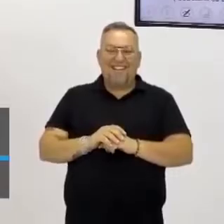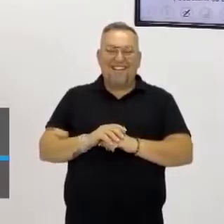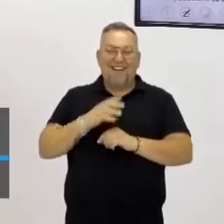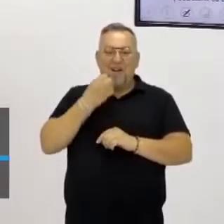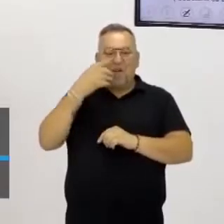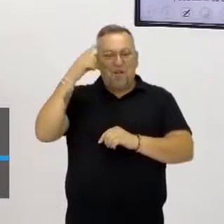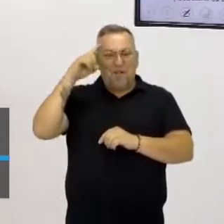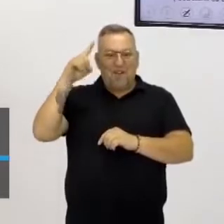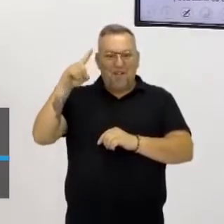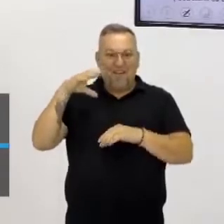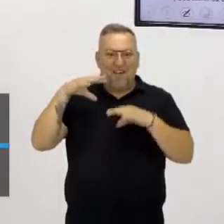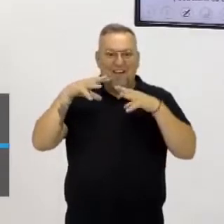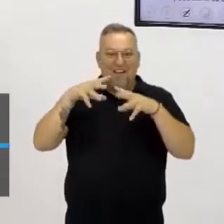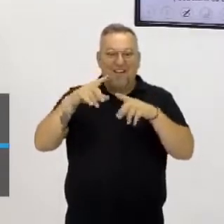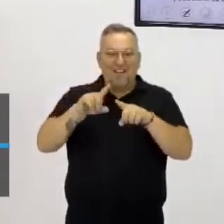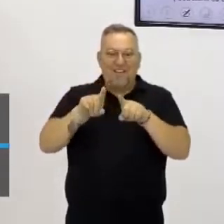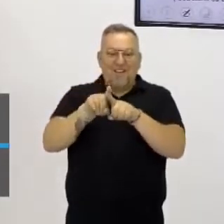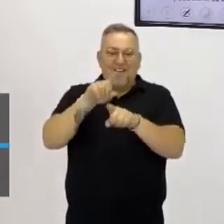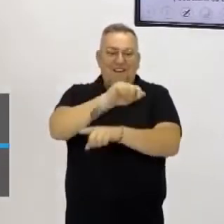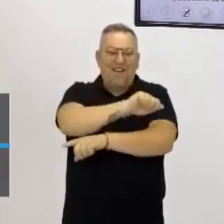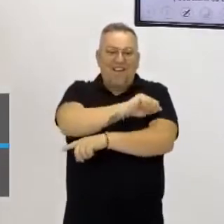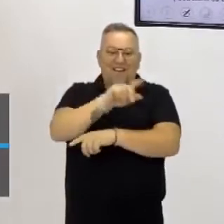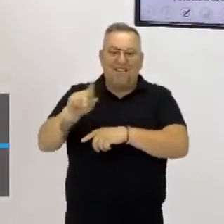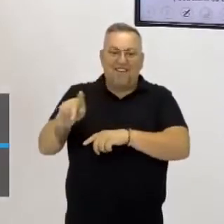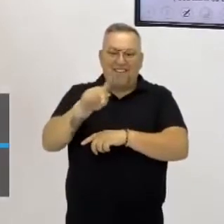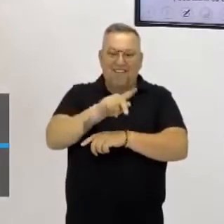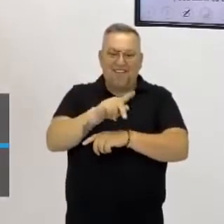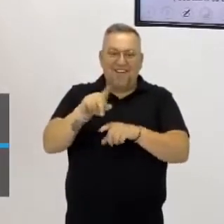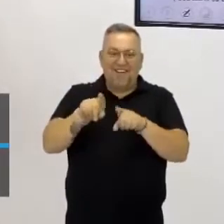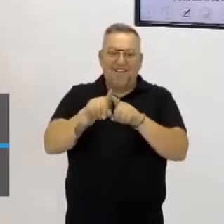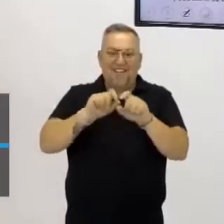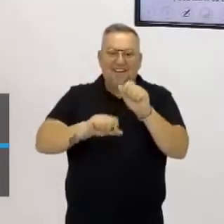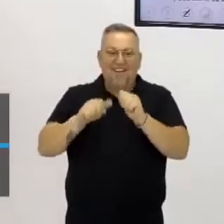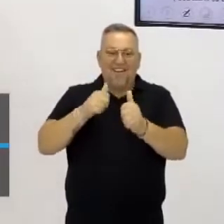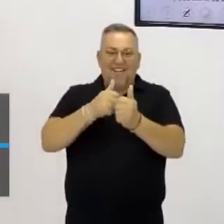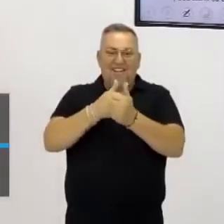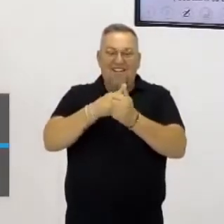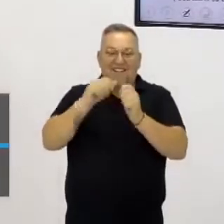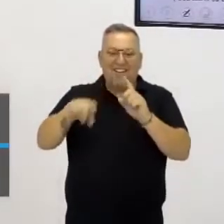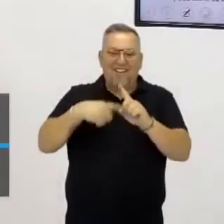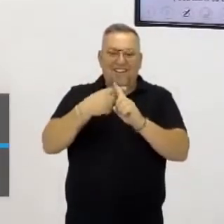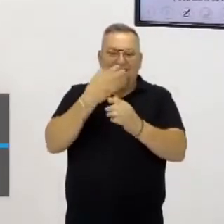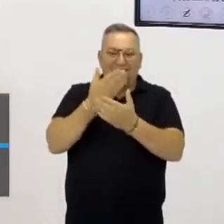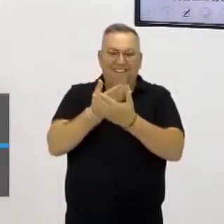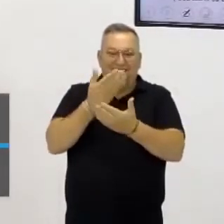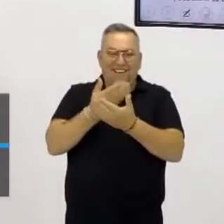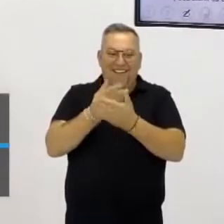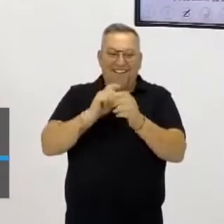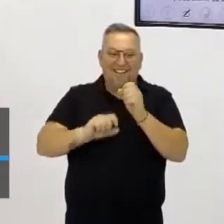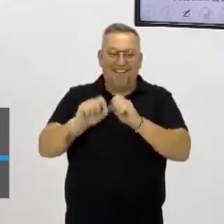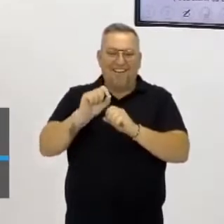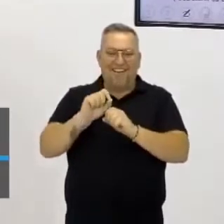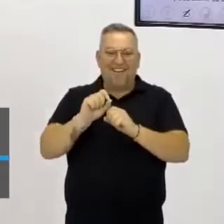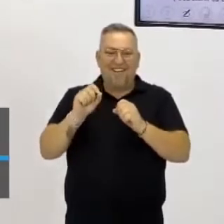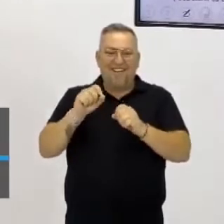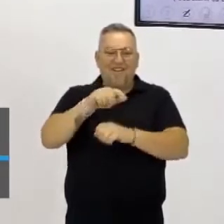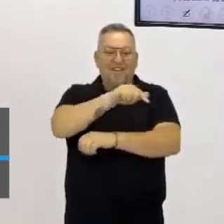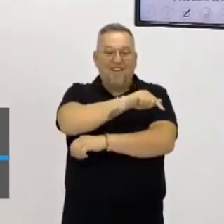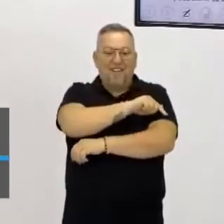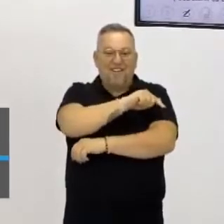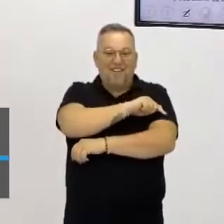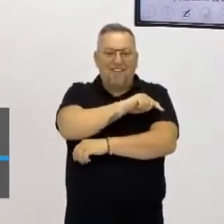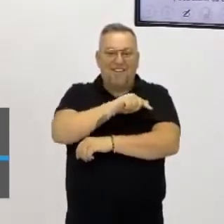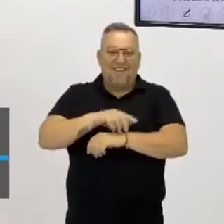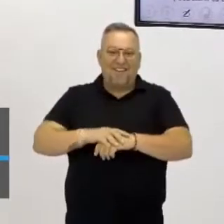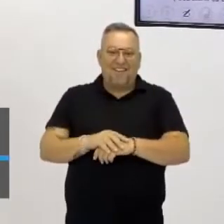Bom dia a todos, alunos, professores aí, todos que querem acompanhar mais essa aula do sétimo ano, o ensino